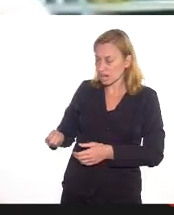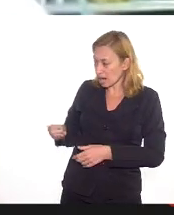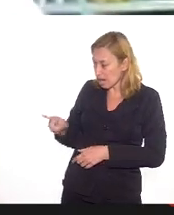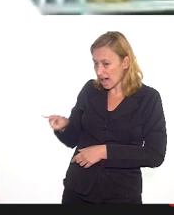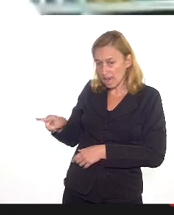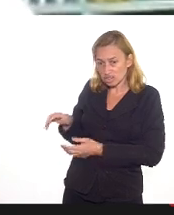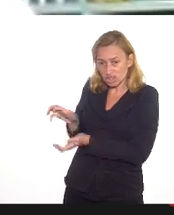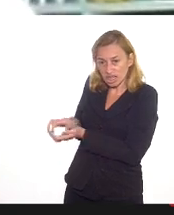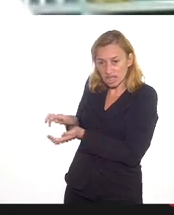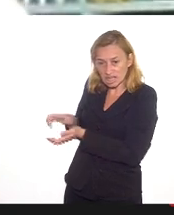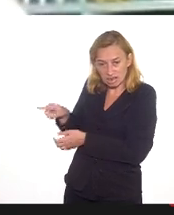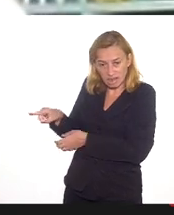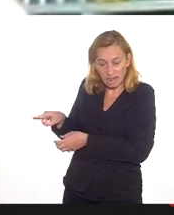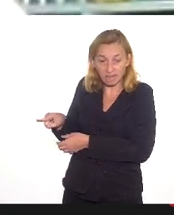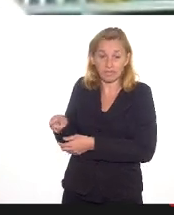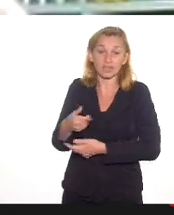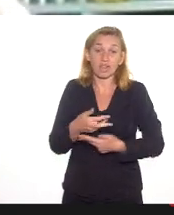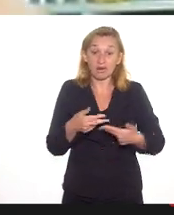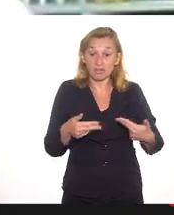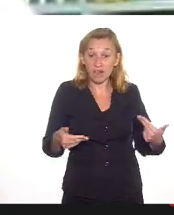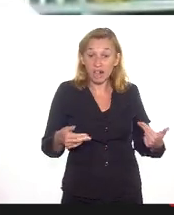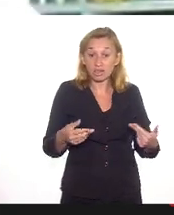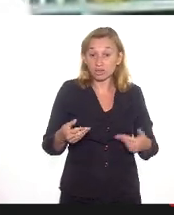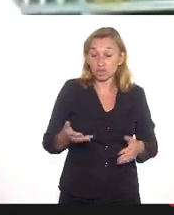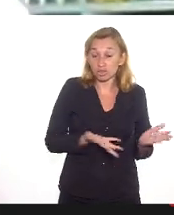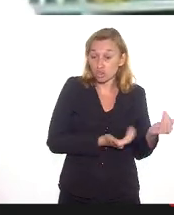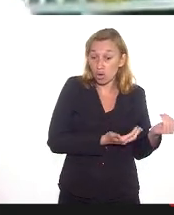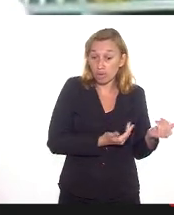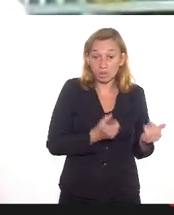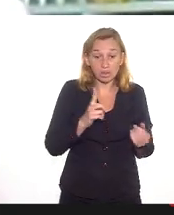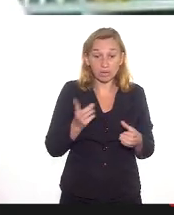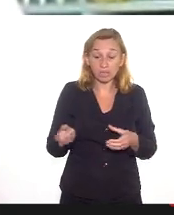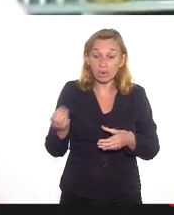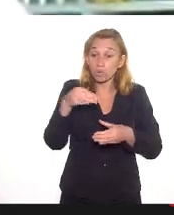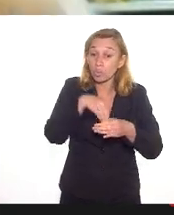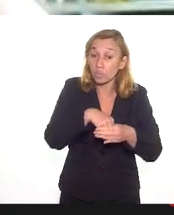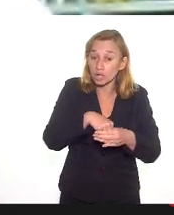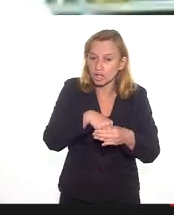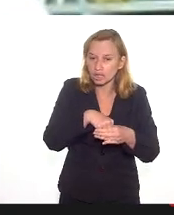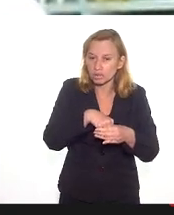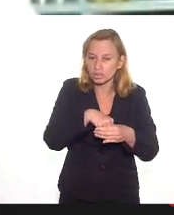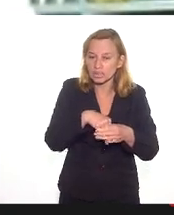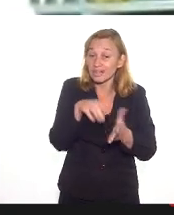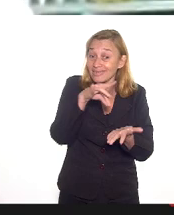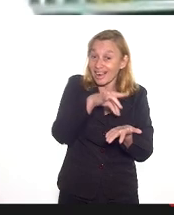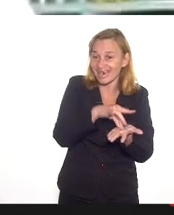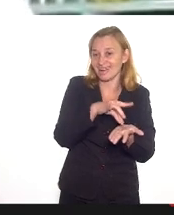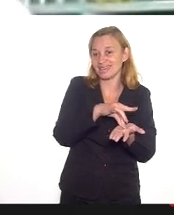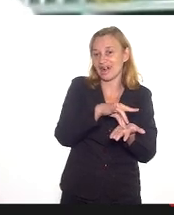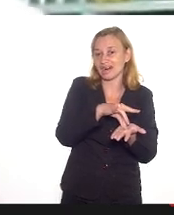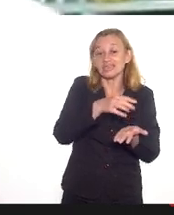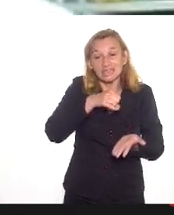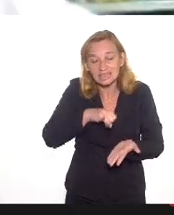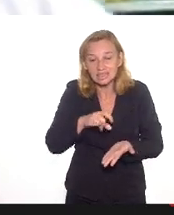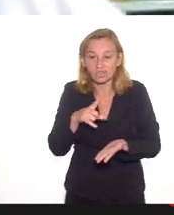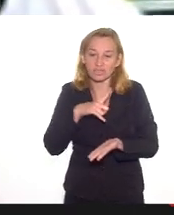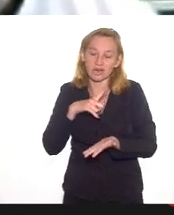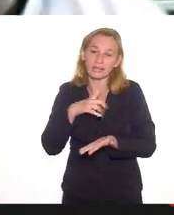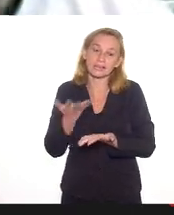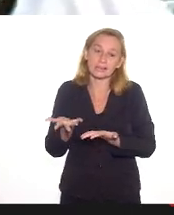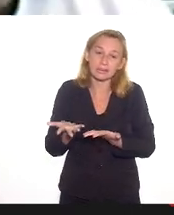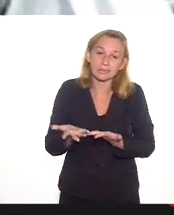jovens poderiam não estar inseridos naquela realidade se tivessem